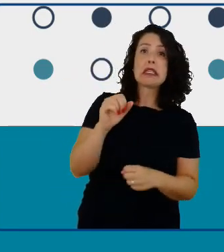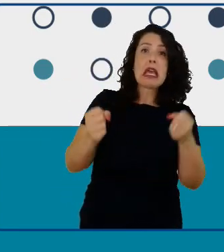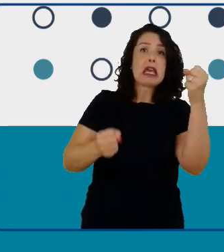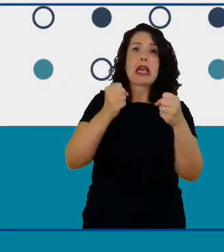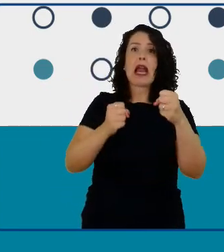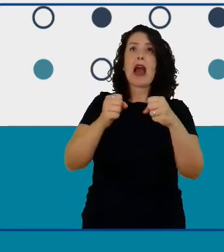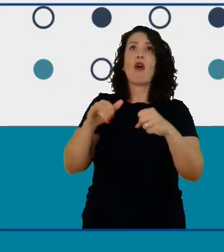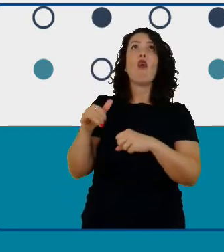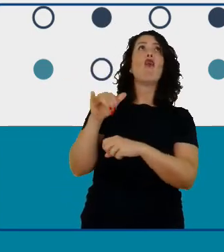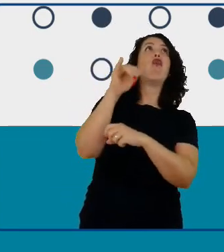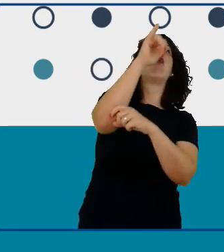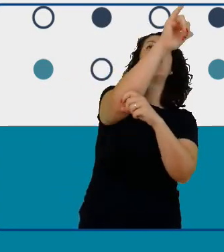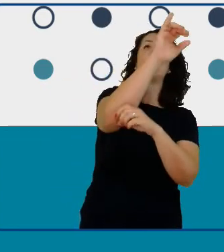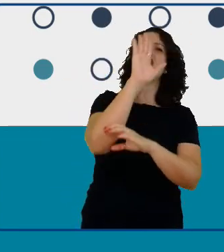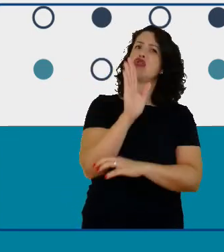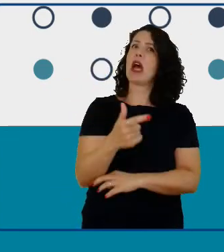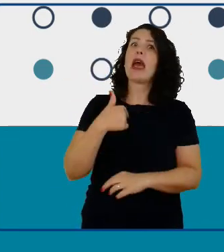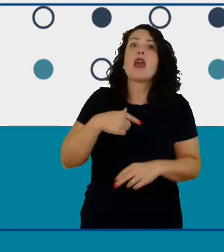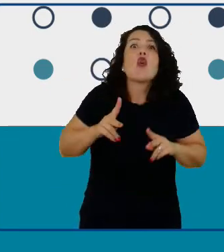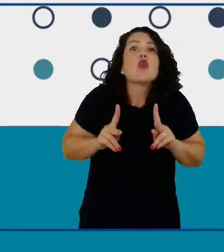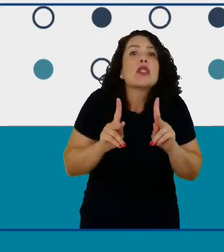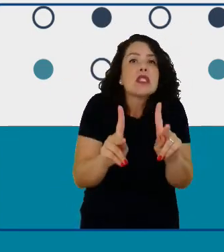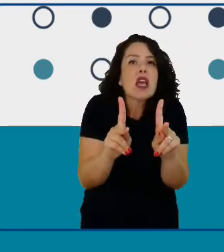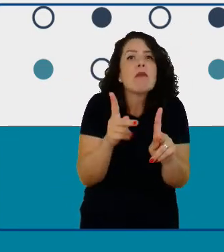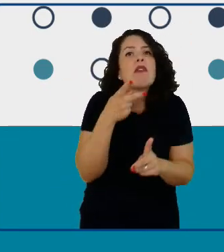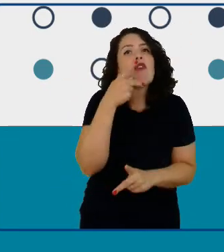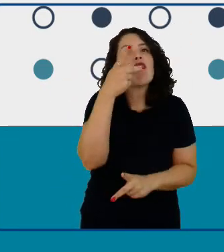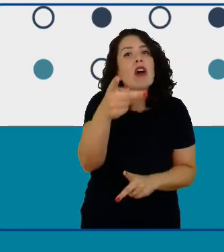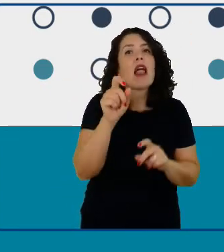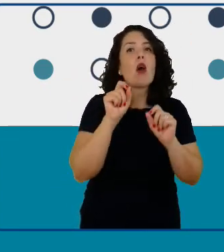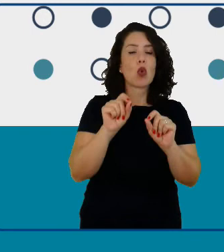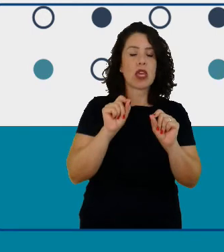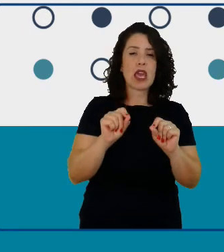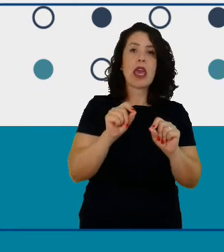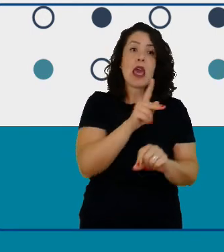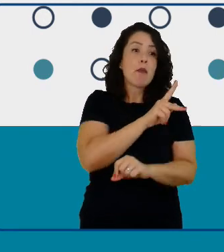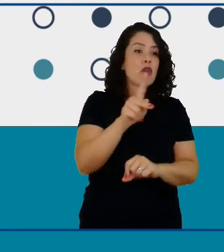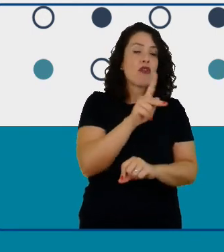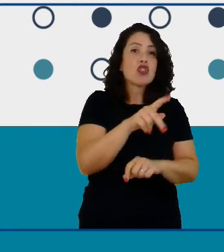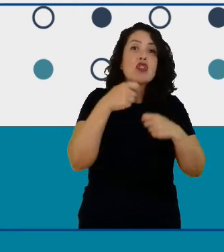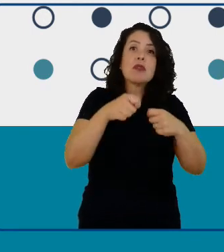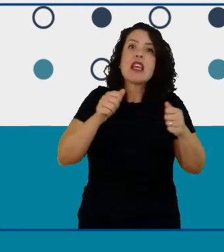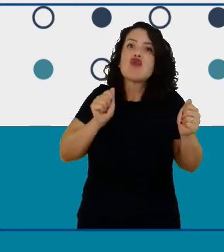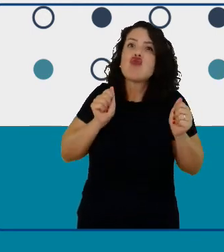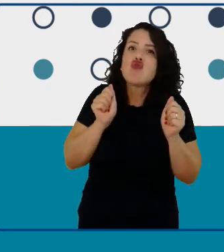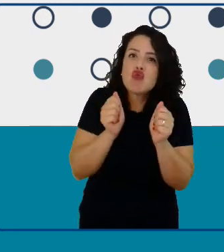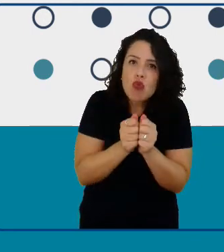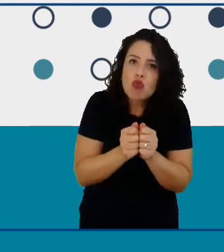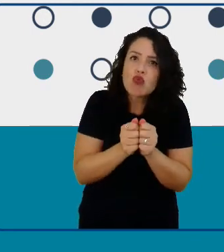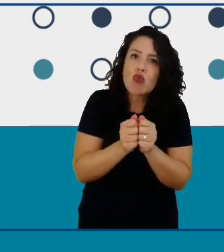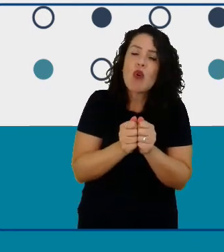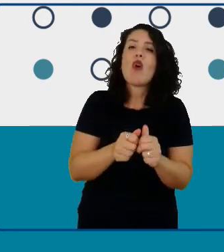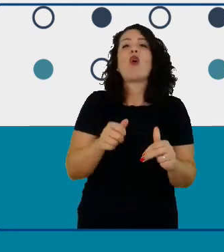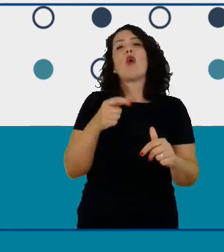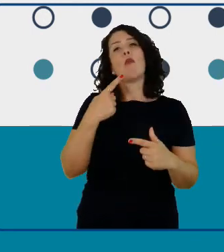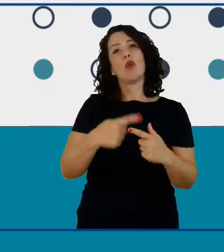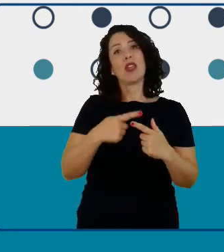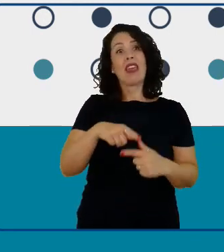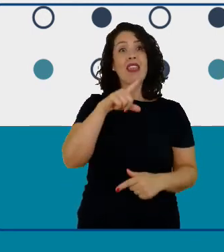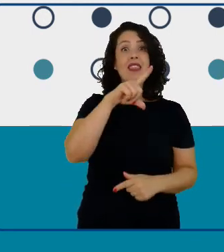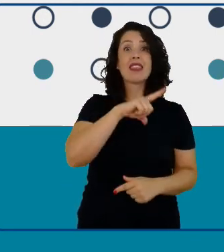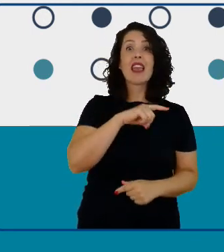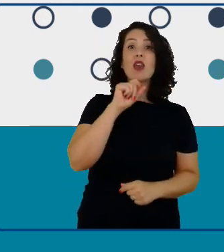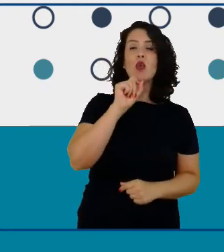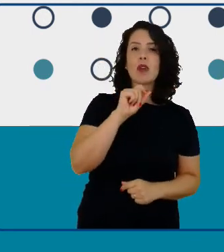acontecendo no mundo eu vou defender que tenhamos professores por perto porque vocês têm a capacidade que nenhuma tecnologia